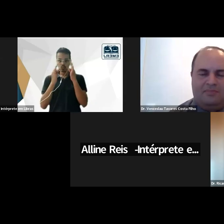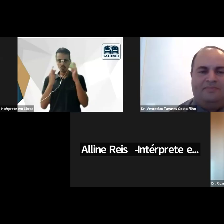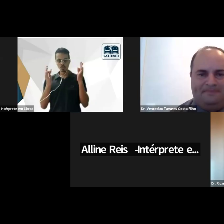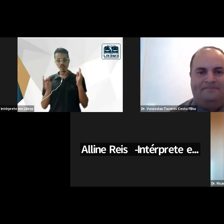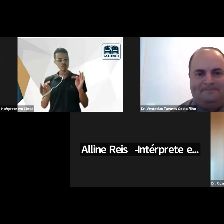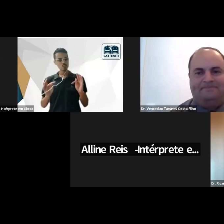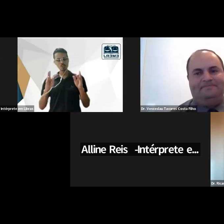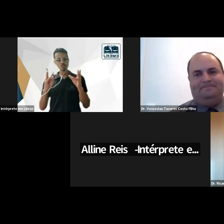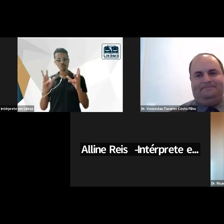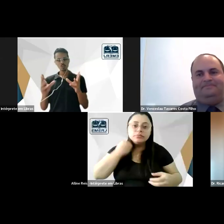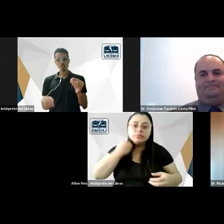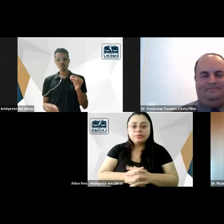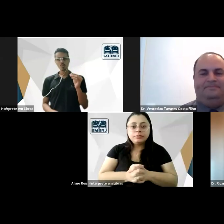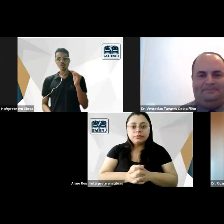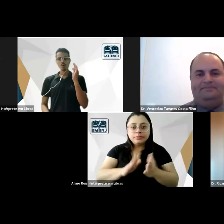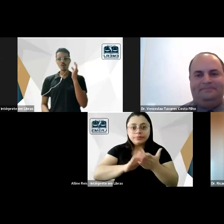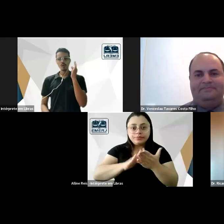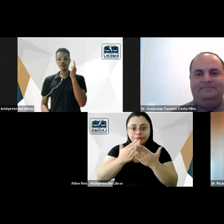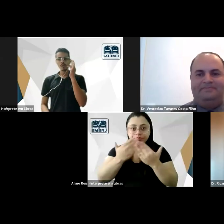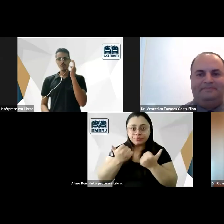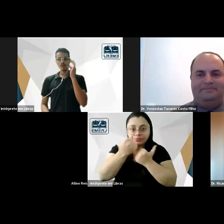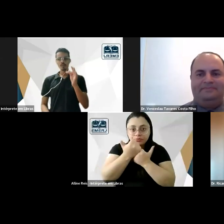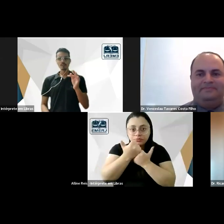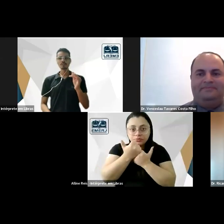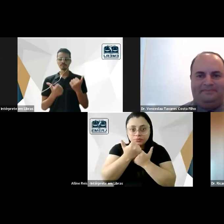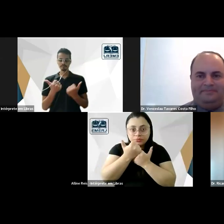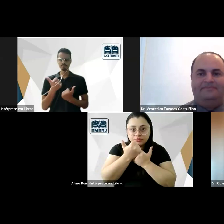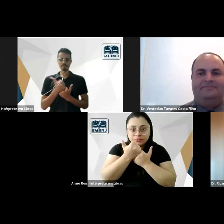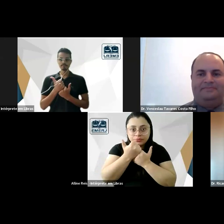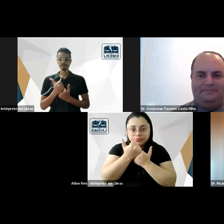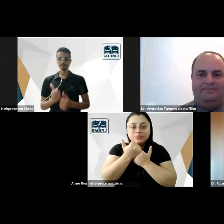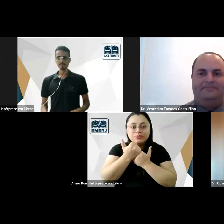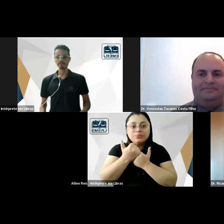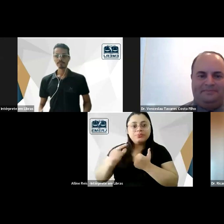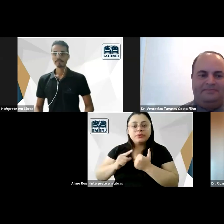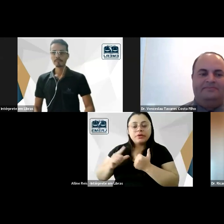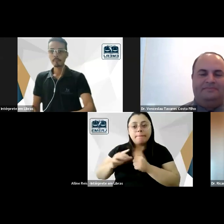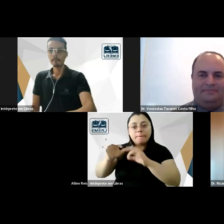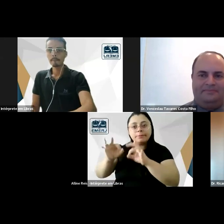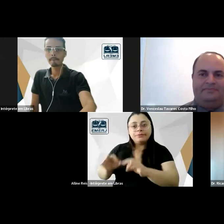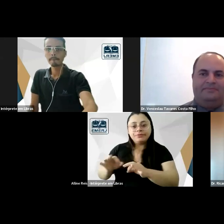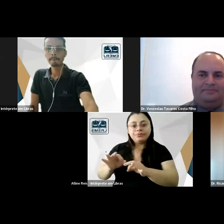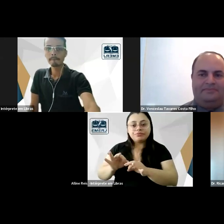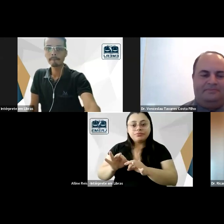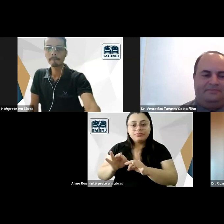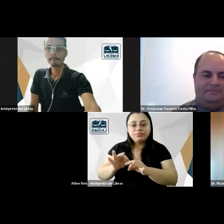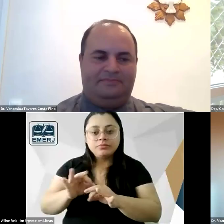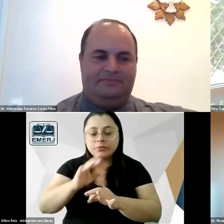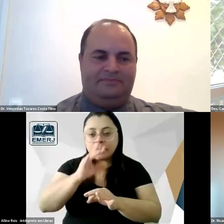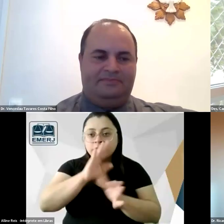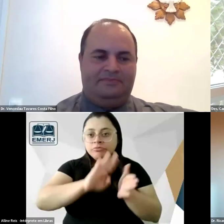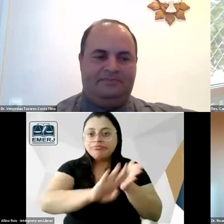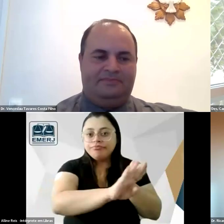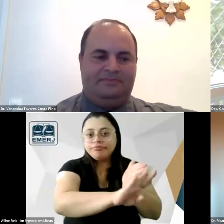nesse ponto há um certo um certo sim revendo um pouco a minha coisa há um certo dogmatismo de jogar tudo fora inclusive a revolução